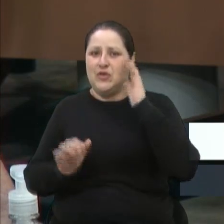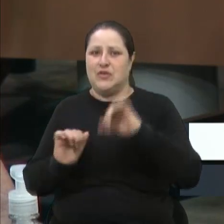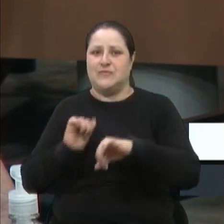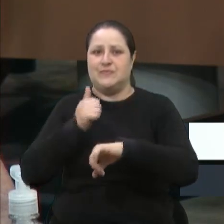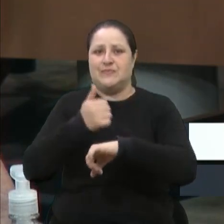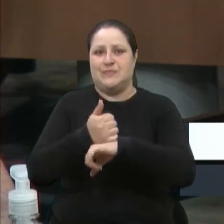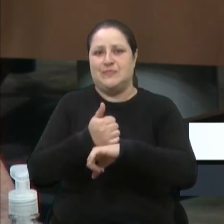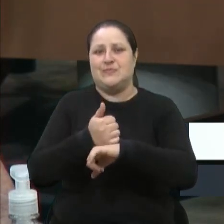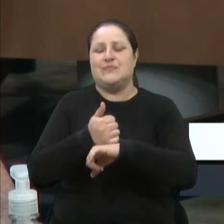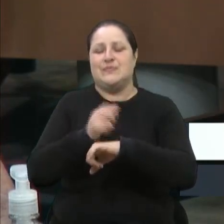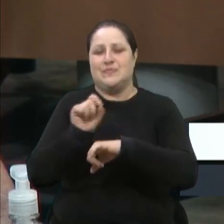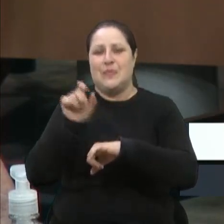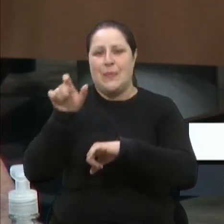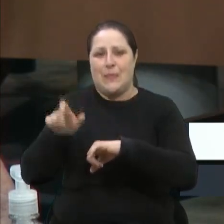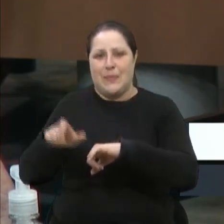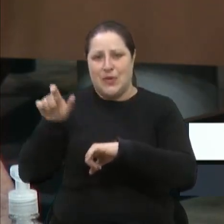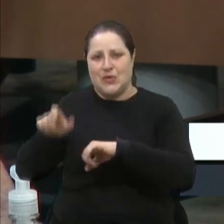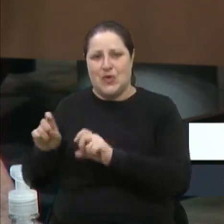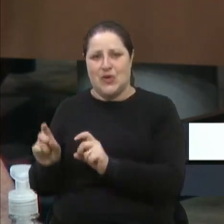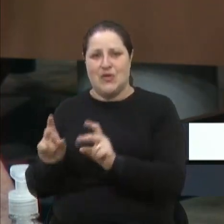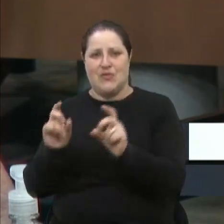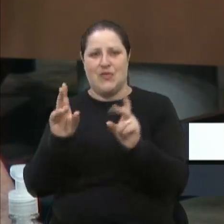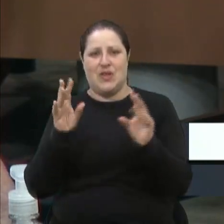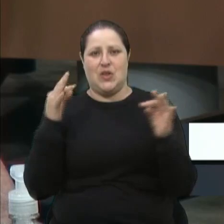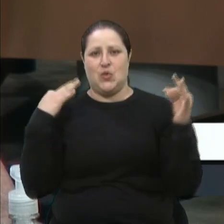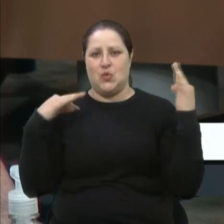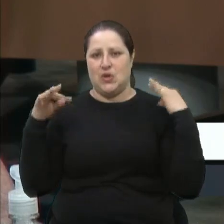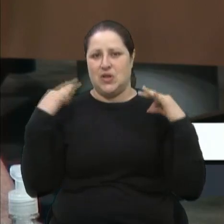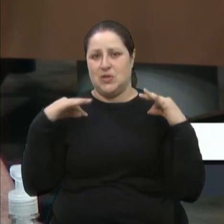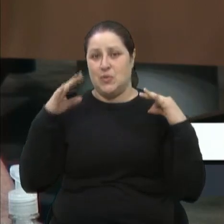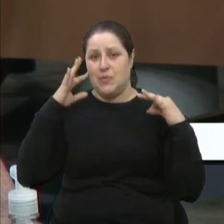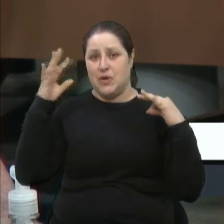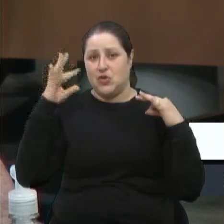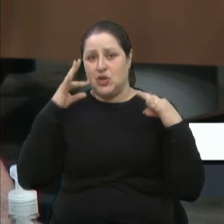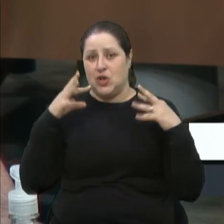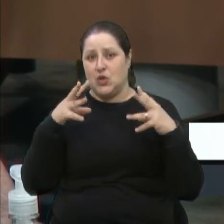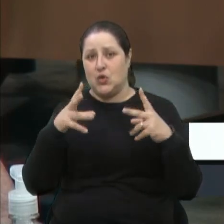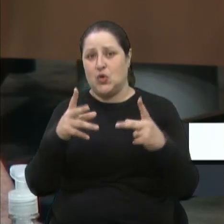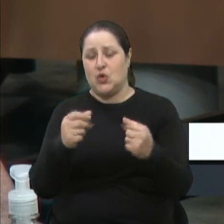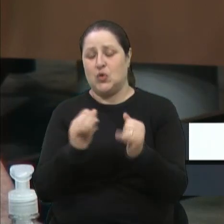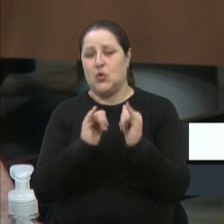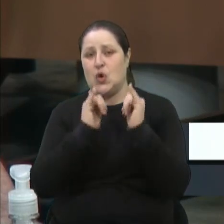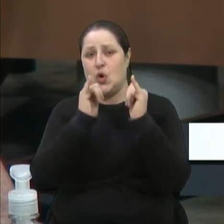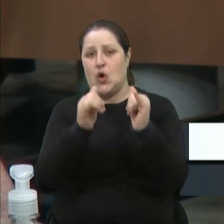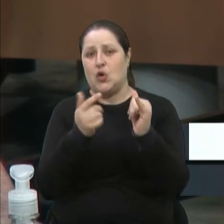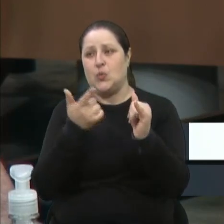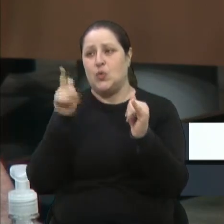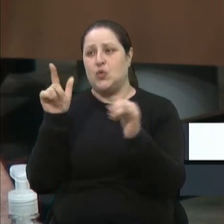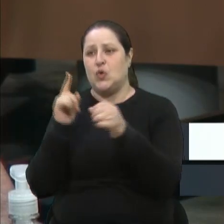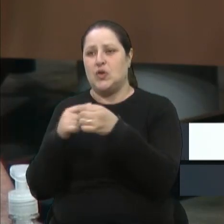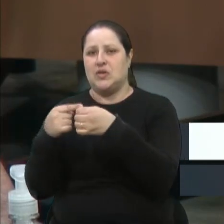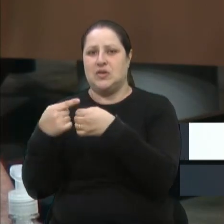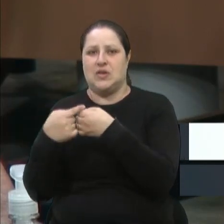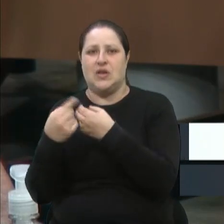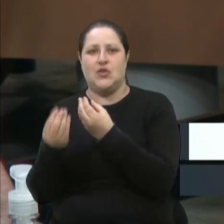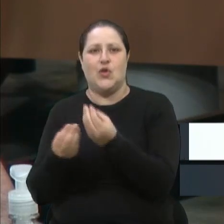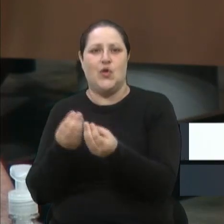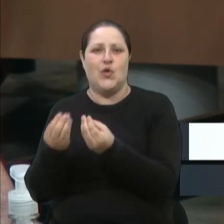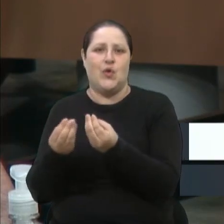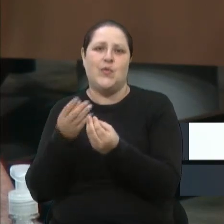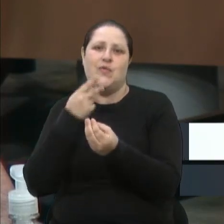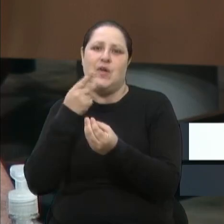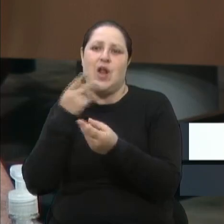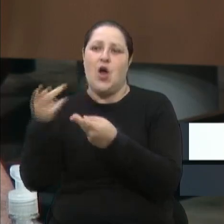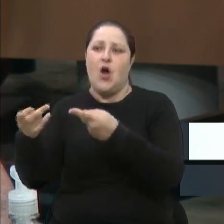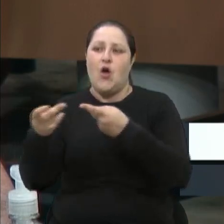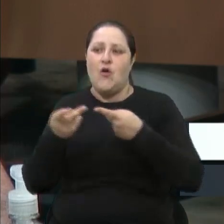turismo, que vêm ônibus de fora, todos aqueles ônibus. Como é que tu vai oferecer para vir para a festa